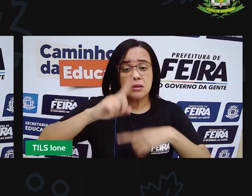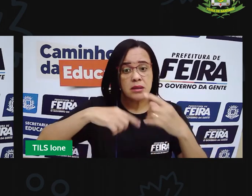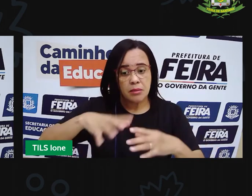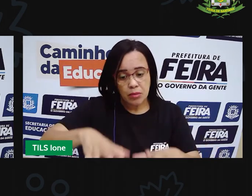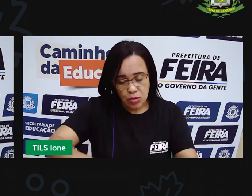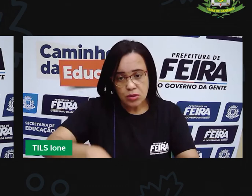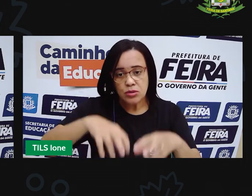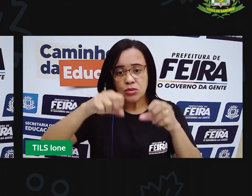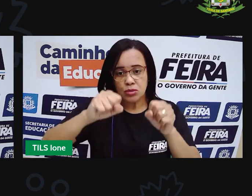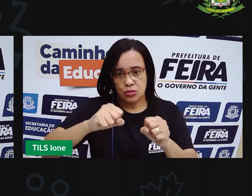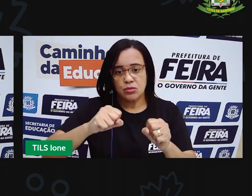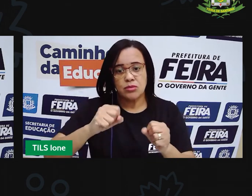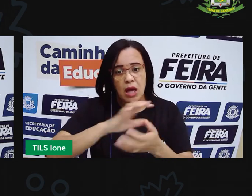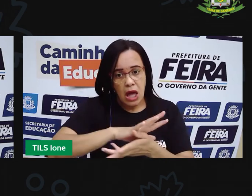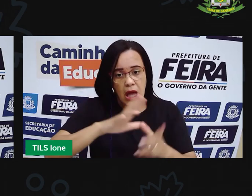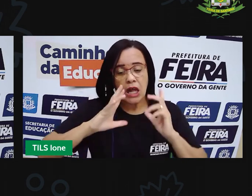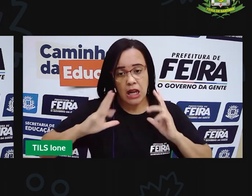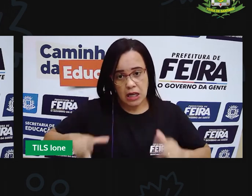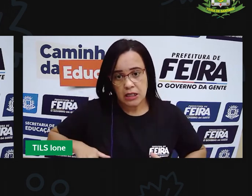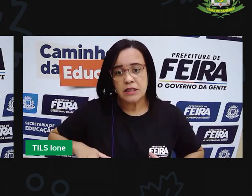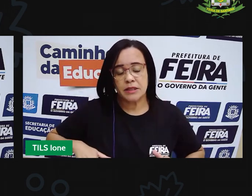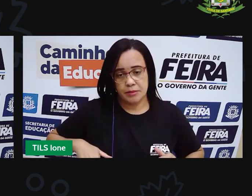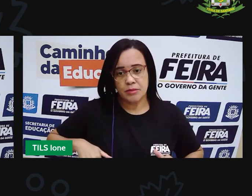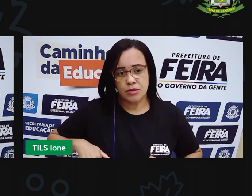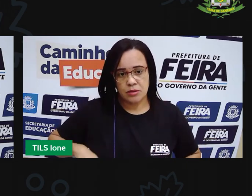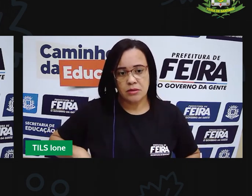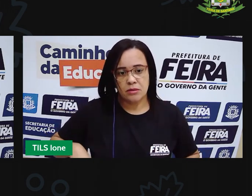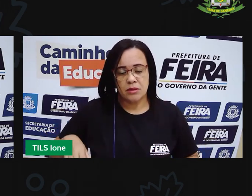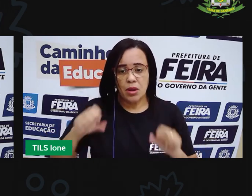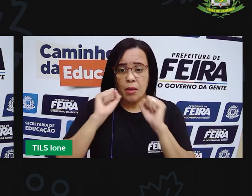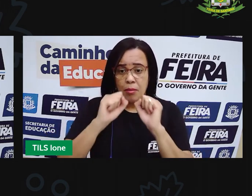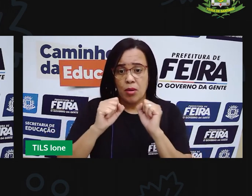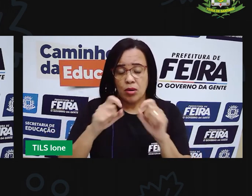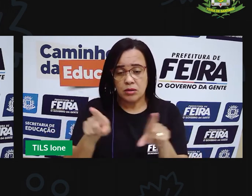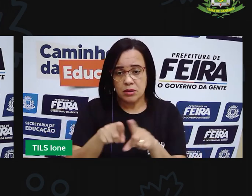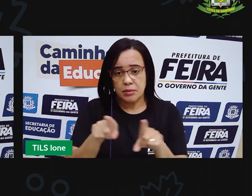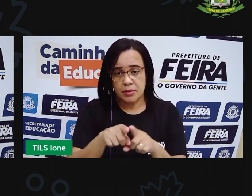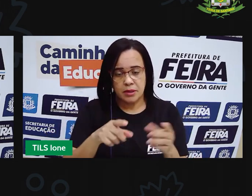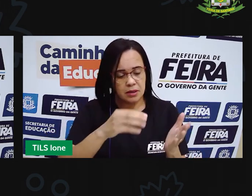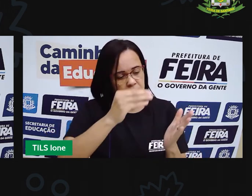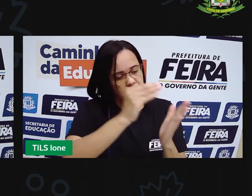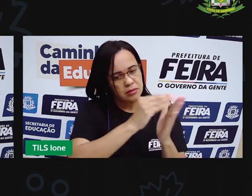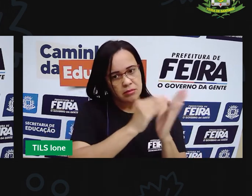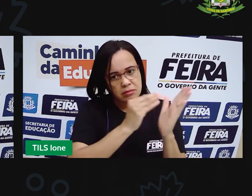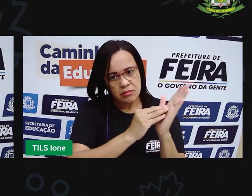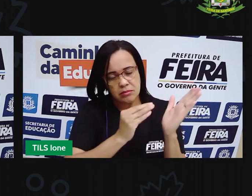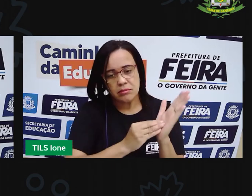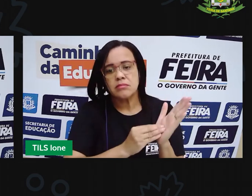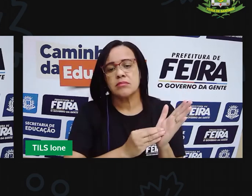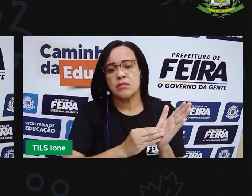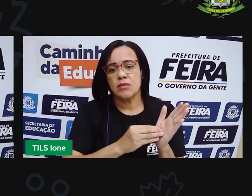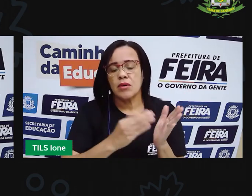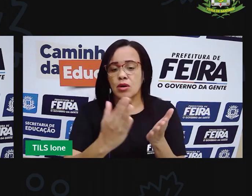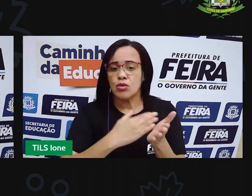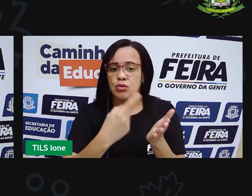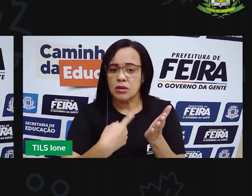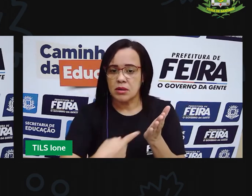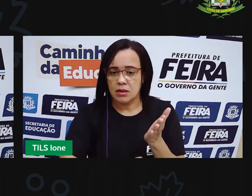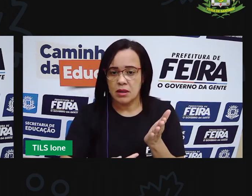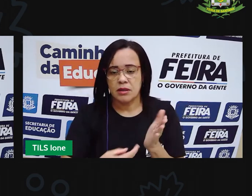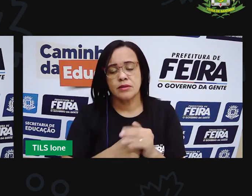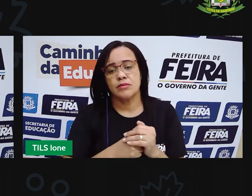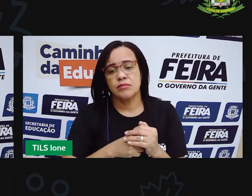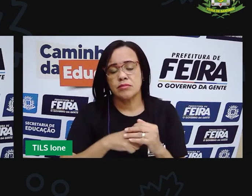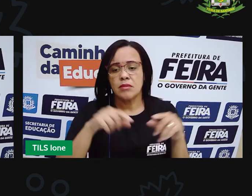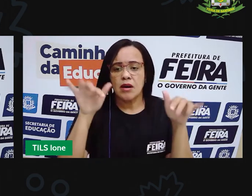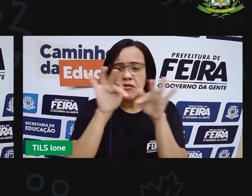Pode anotar, fazer notinhas no paderno, escrever e recortar para deixar os